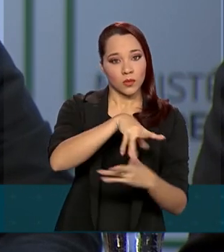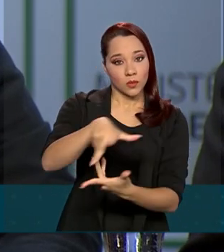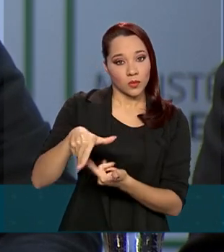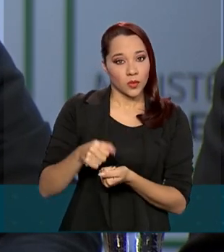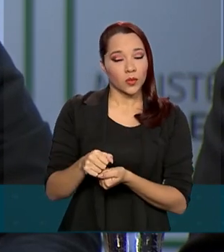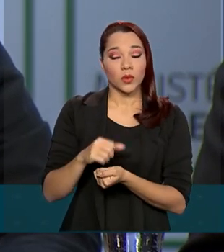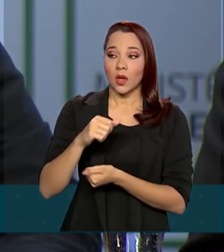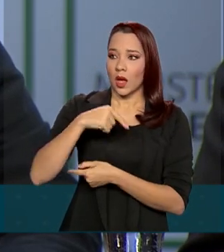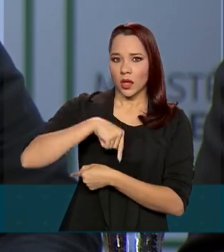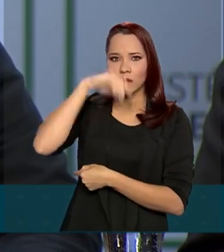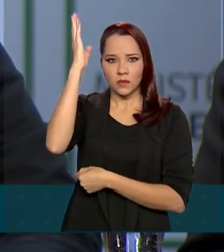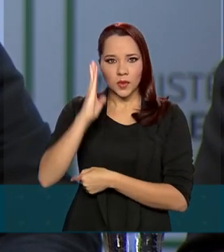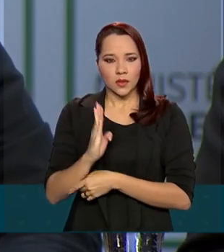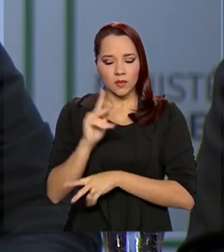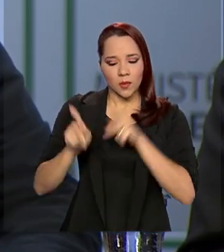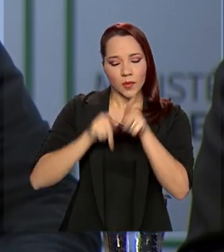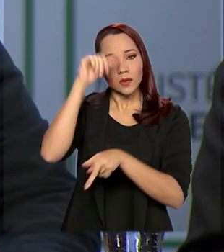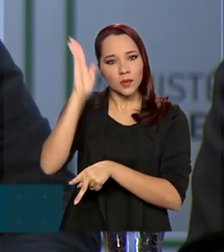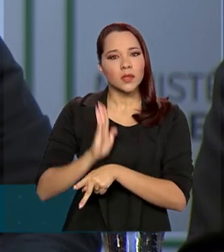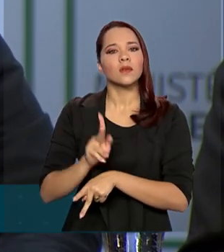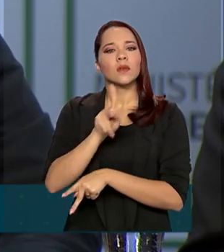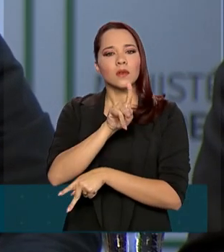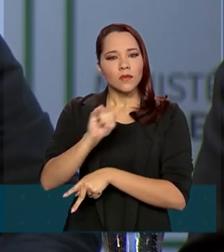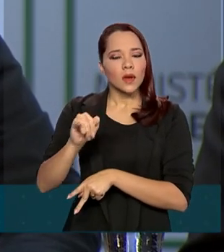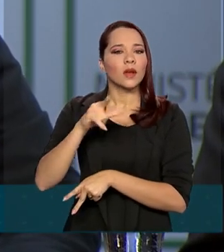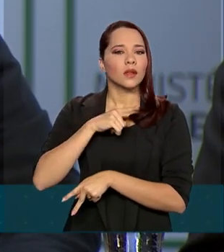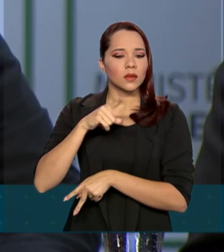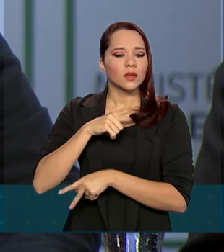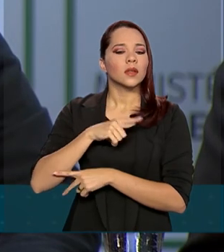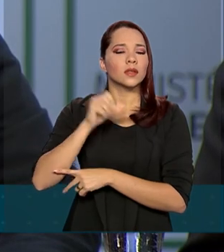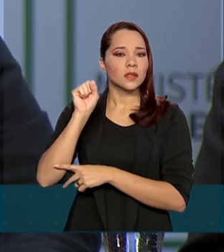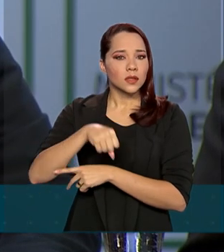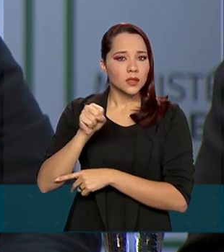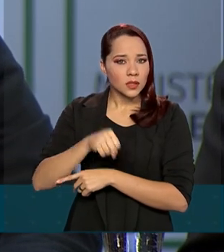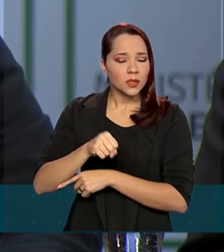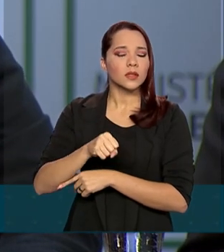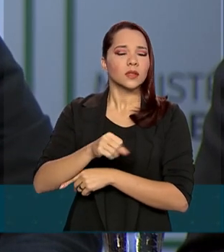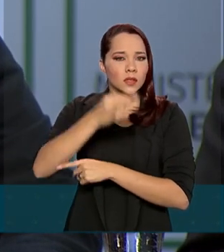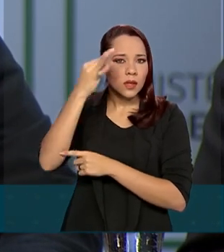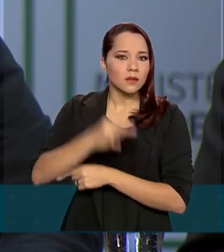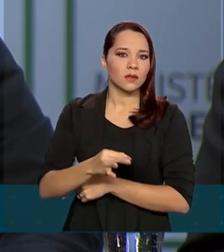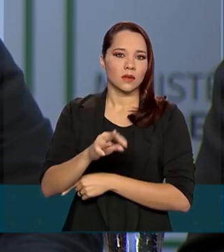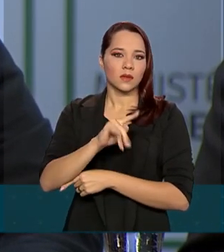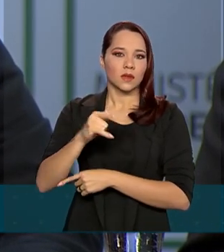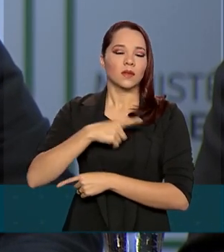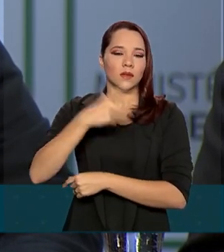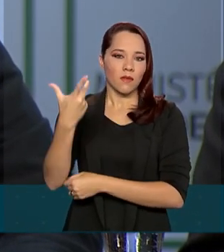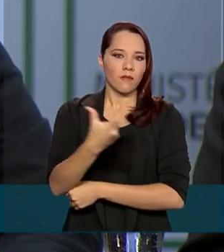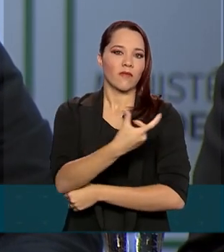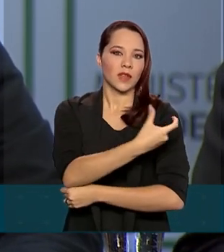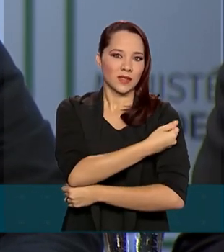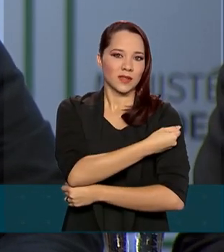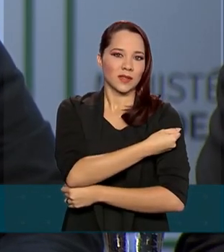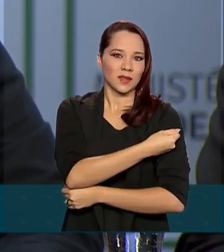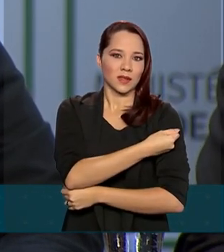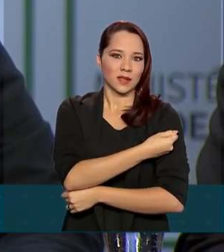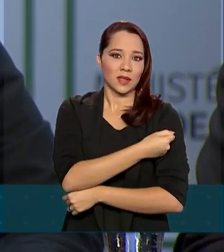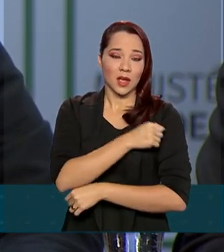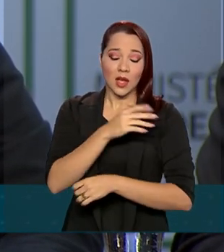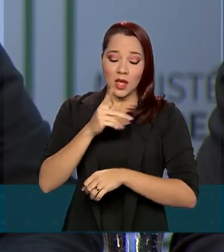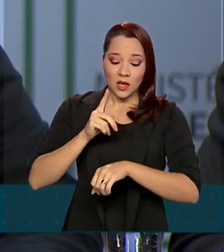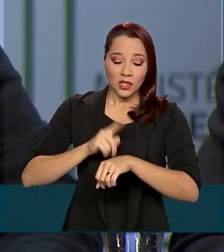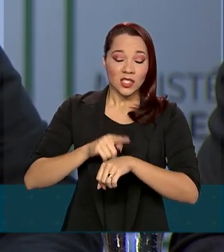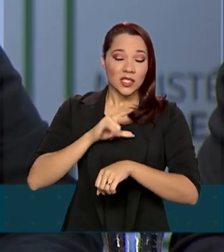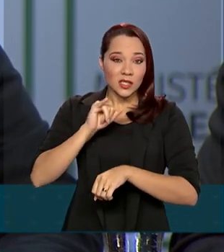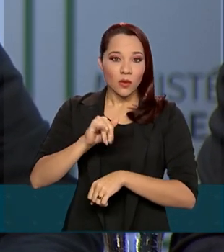Os brasileiros terão com certeza a vacina assim que ela estiver